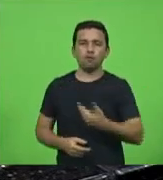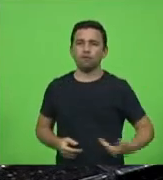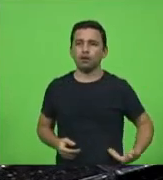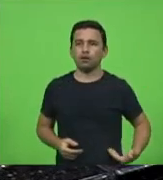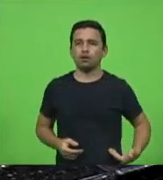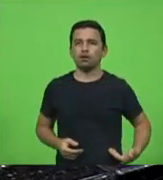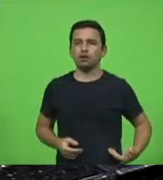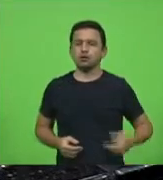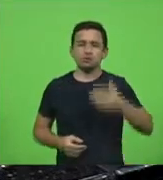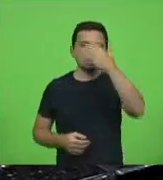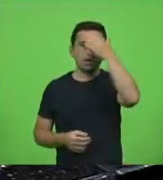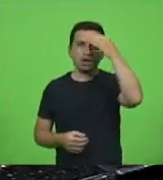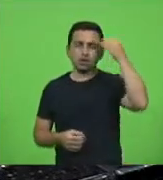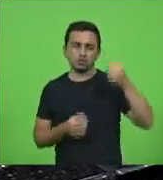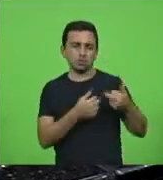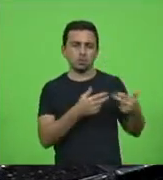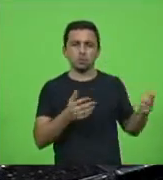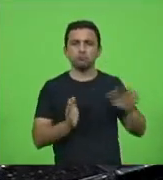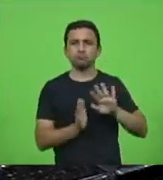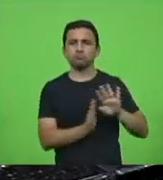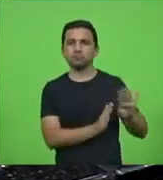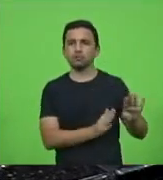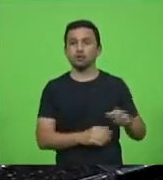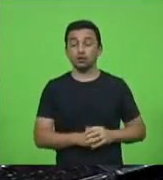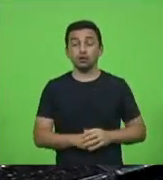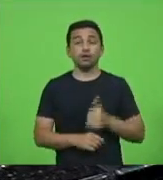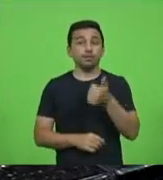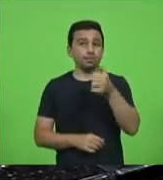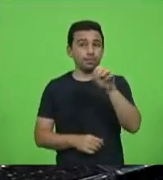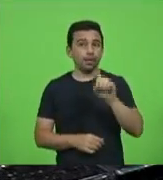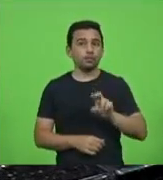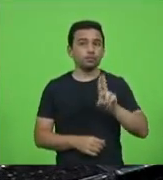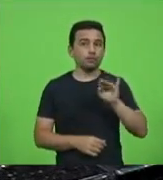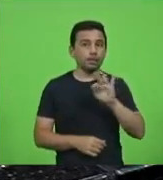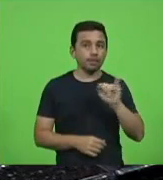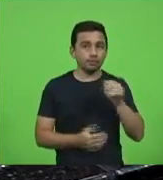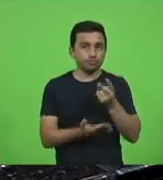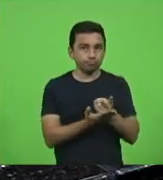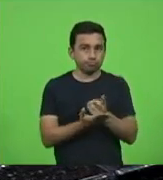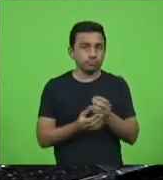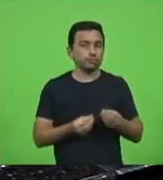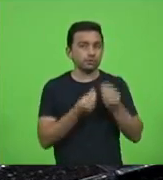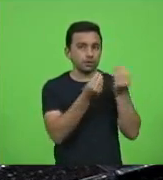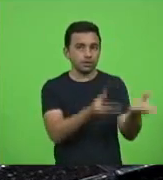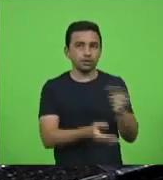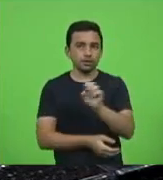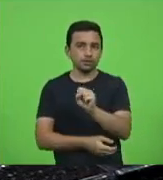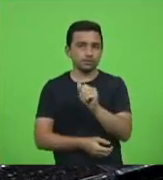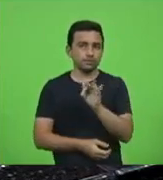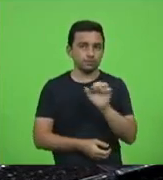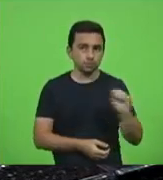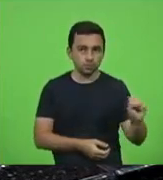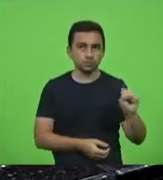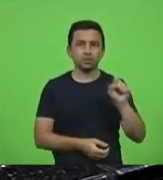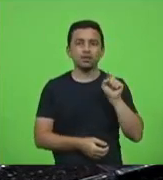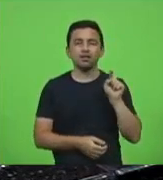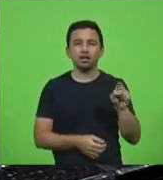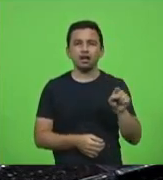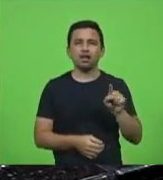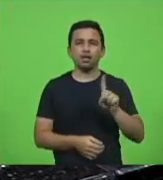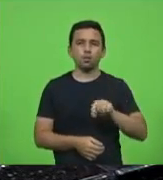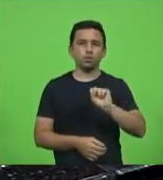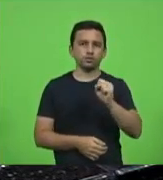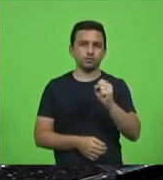esqueceram o que estava acontecendo, foram mandados dez leitos para São Francisco do Sul, com a condição que a gente desse a contrapartida de R 823 mil